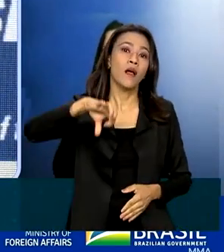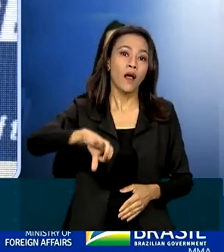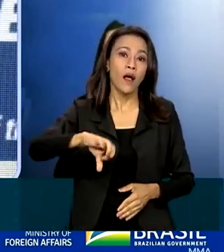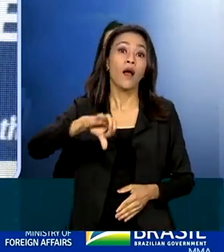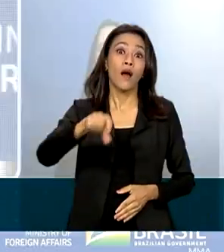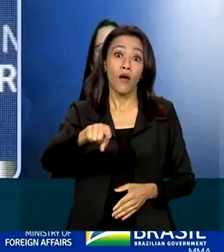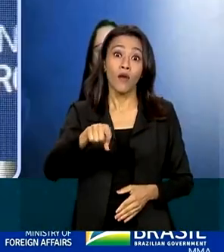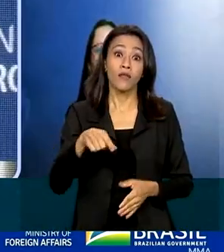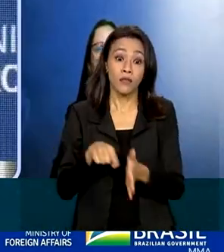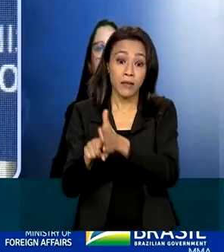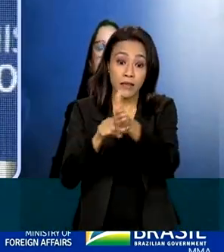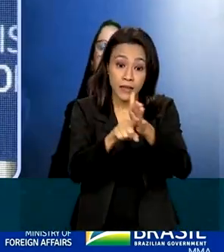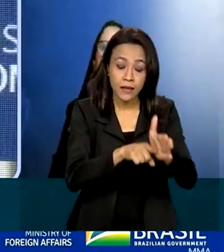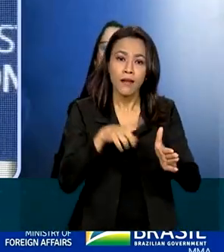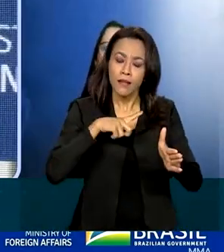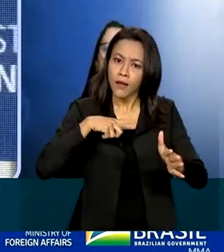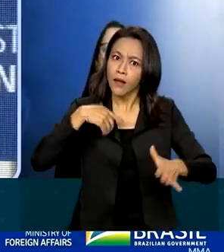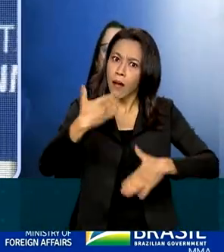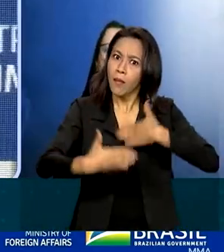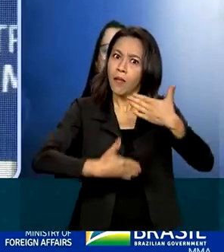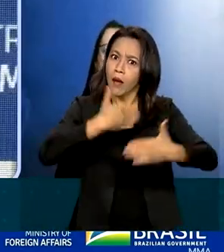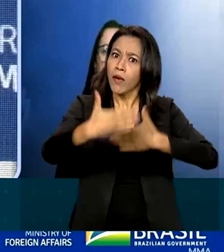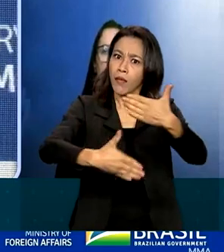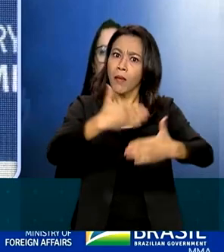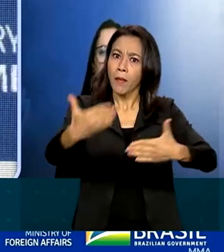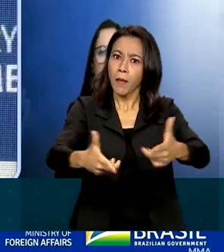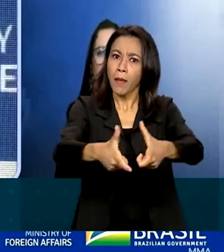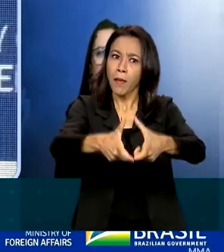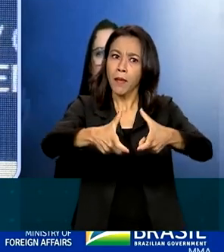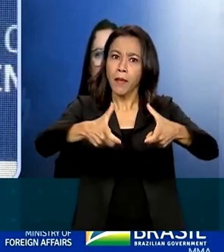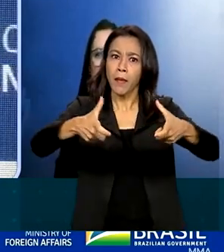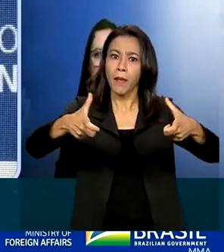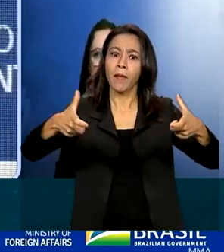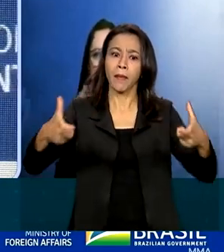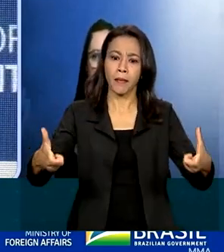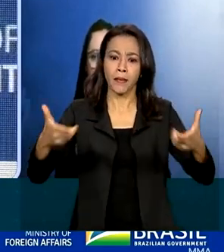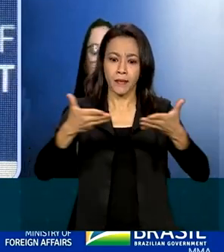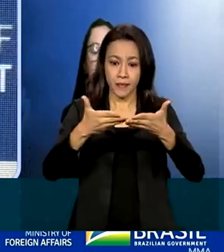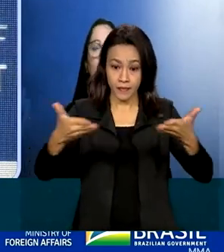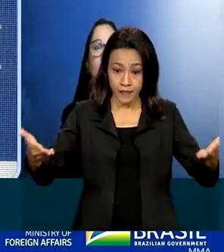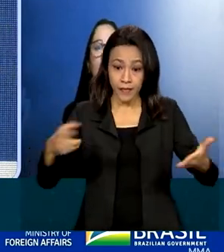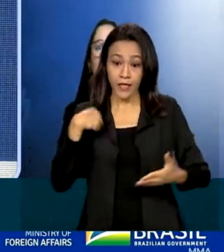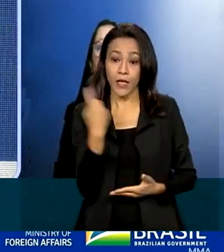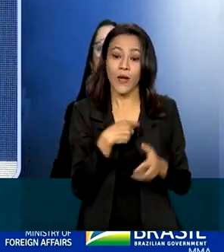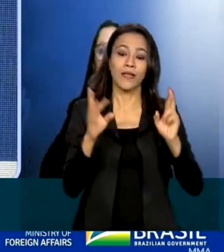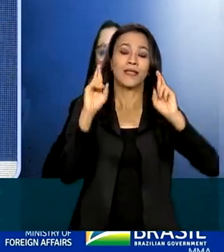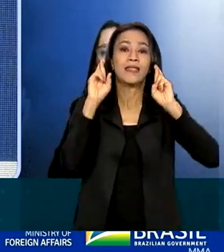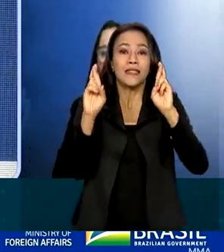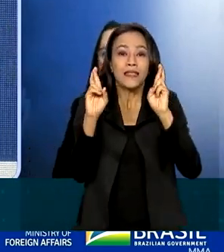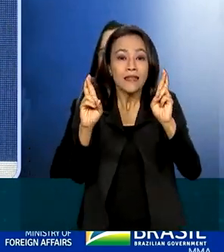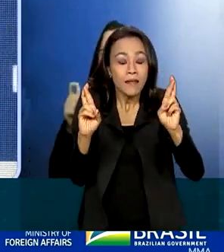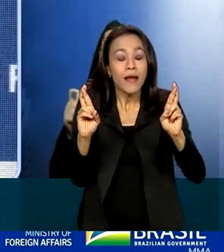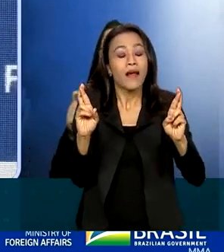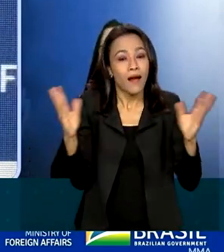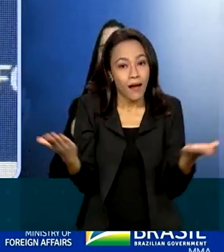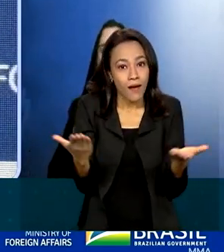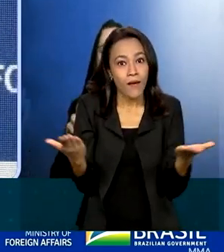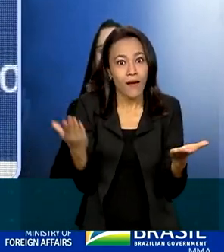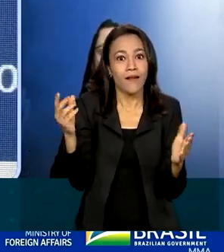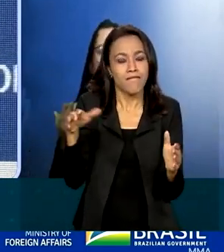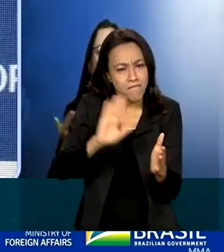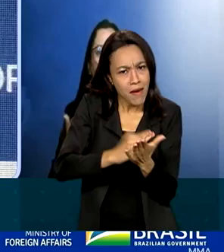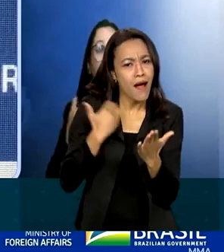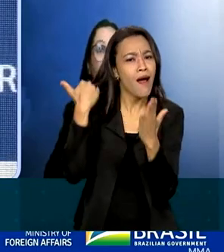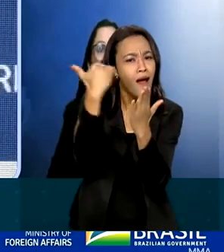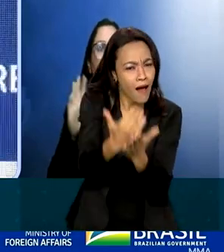agora com esses quatro. A coisa tem crescido cada vez mais nessa agenda de sustentabilidade na Embrapi. E a gente espera agora poder fazer ainda mais